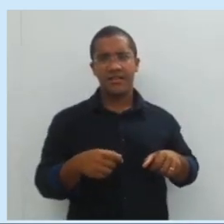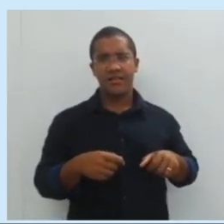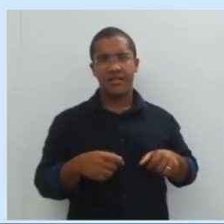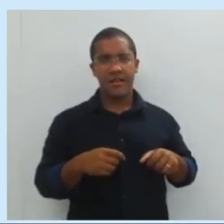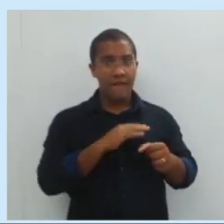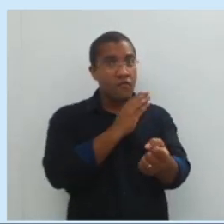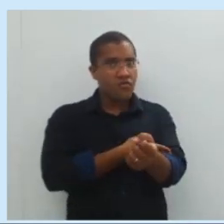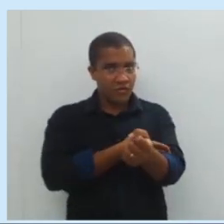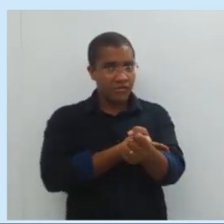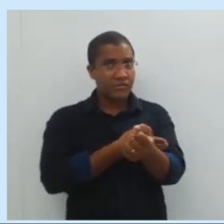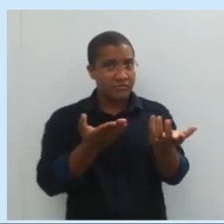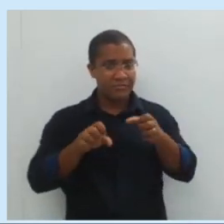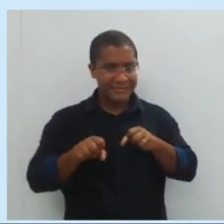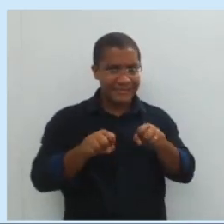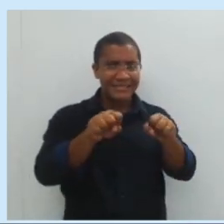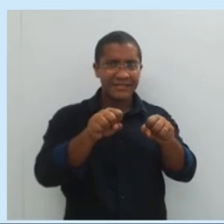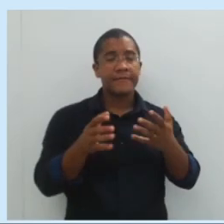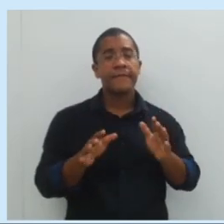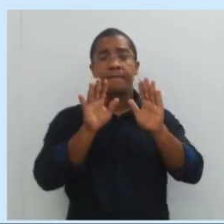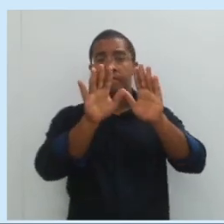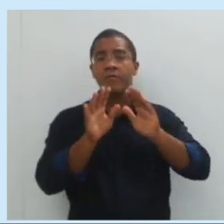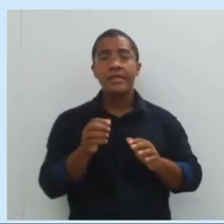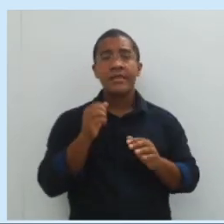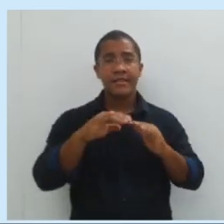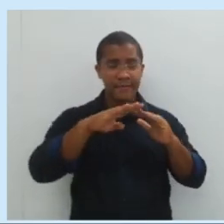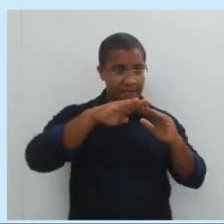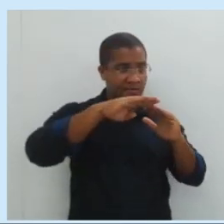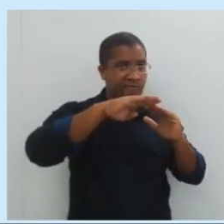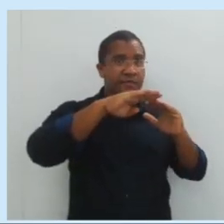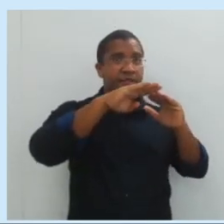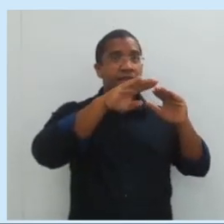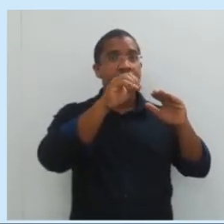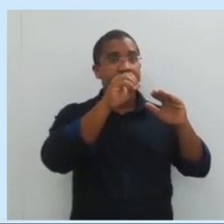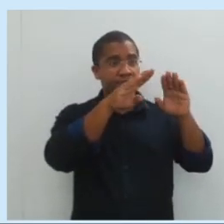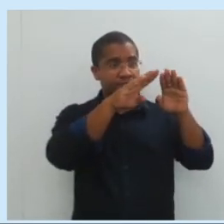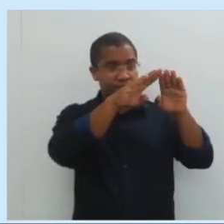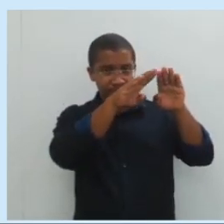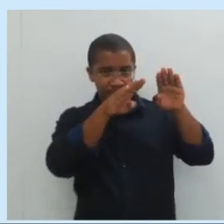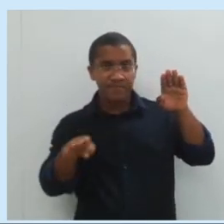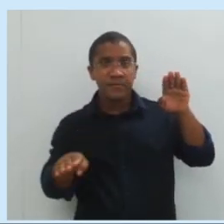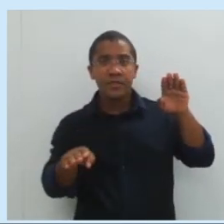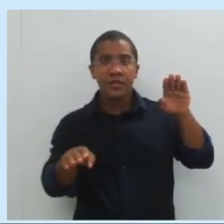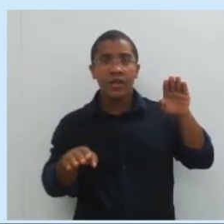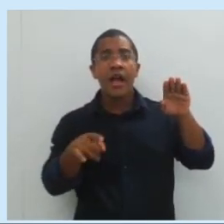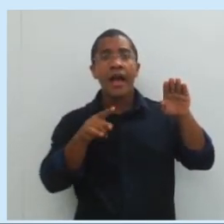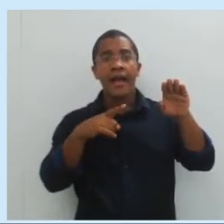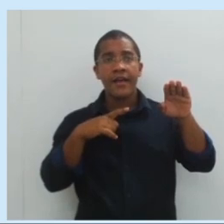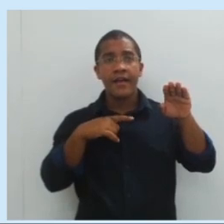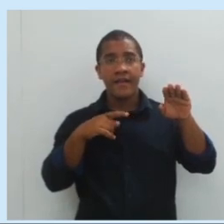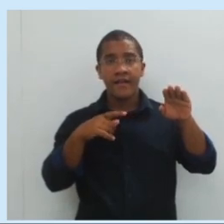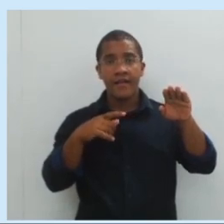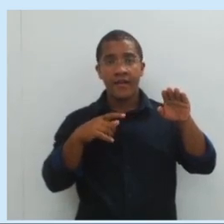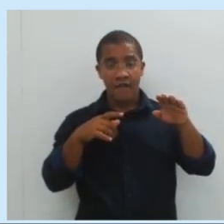mais minha força potente. Mas se o plano estiver inclinado, a rampinha, minha força